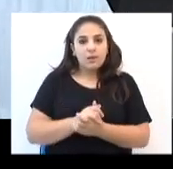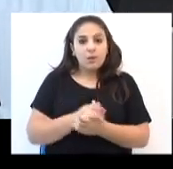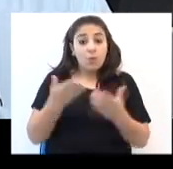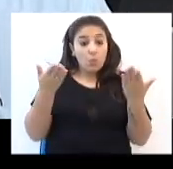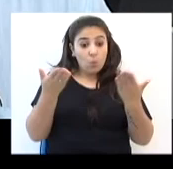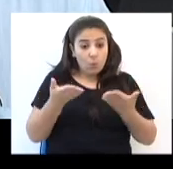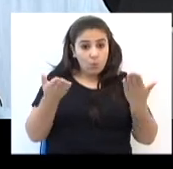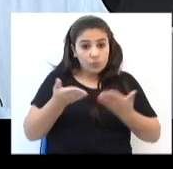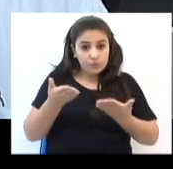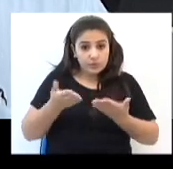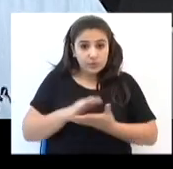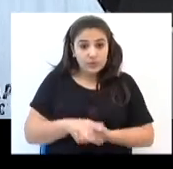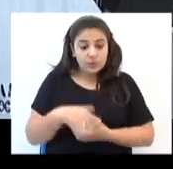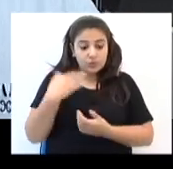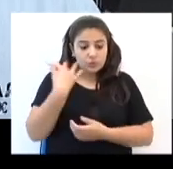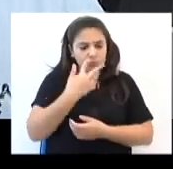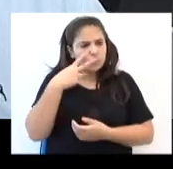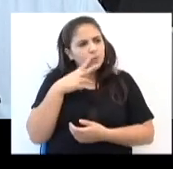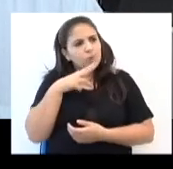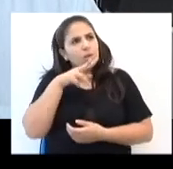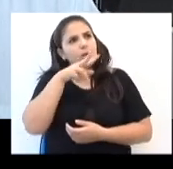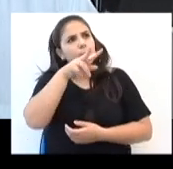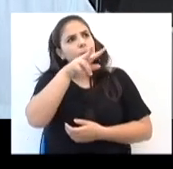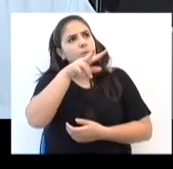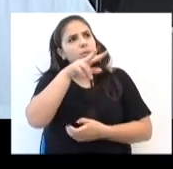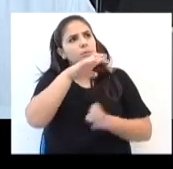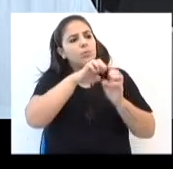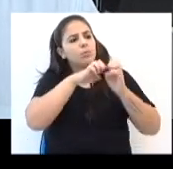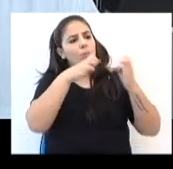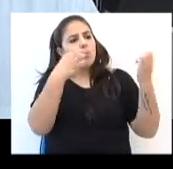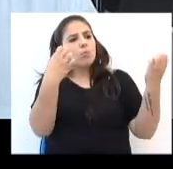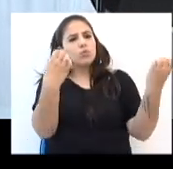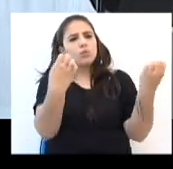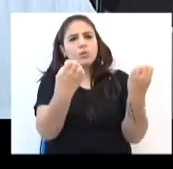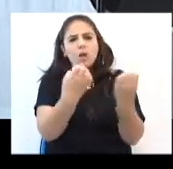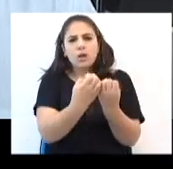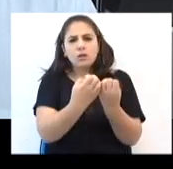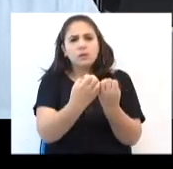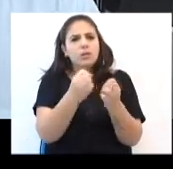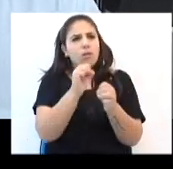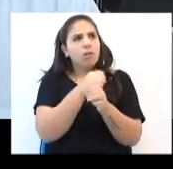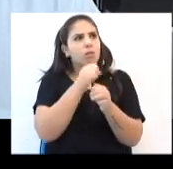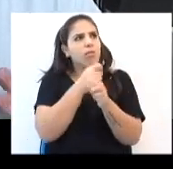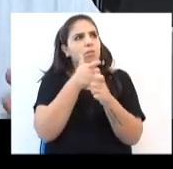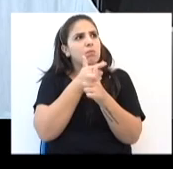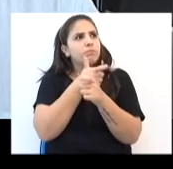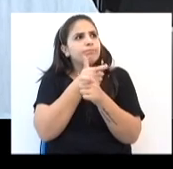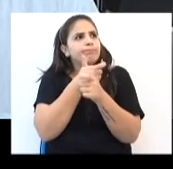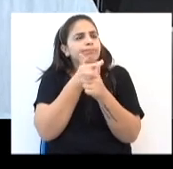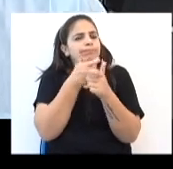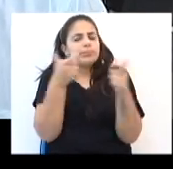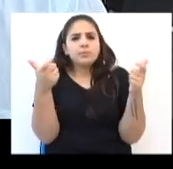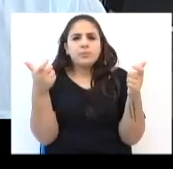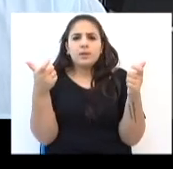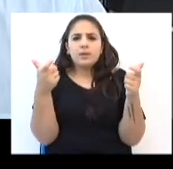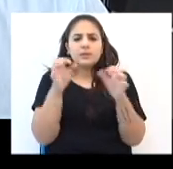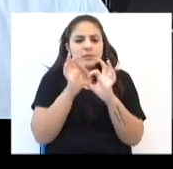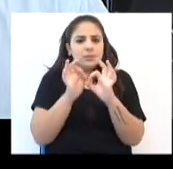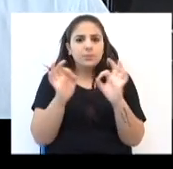E hoje nós deparamos de uma obra, posso falar, uma obra gigantesca.